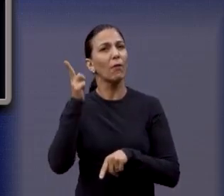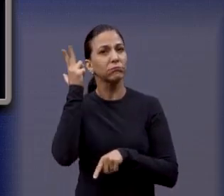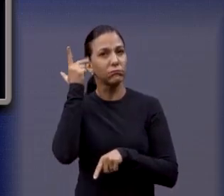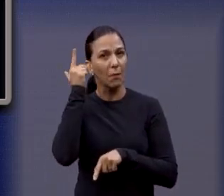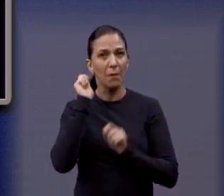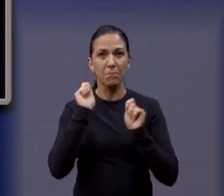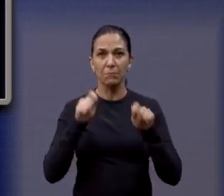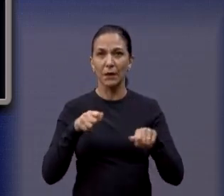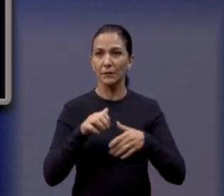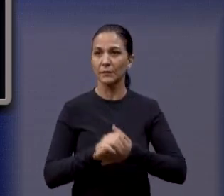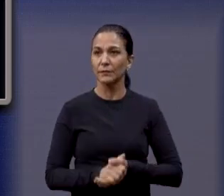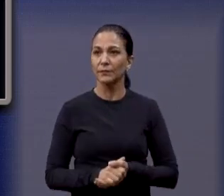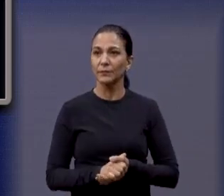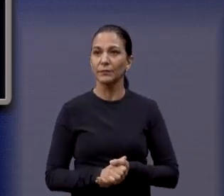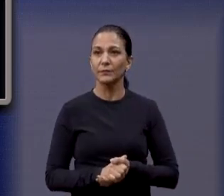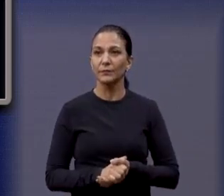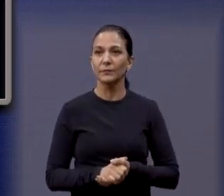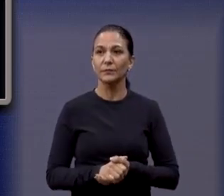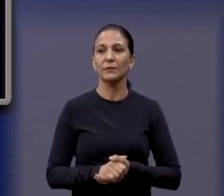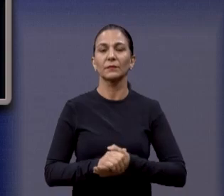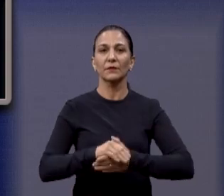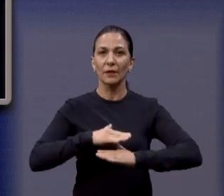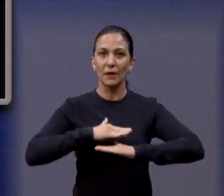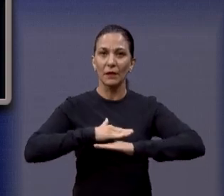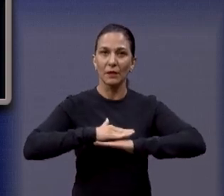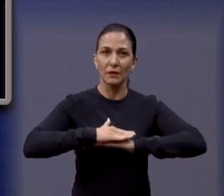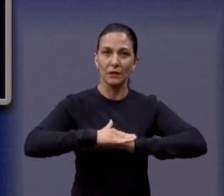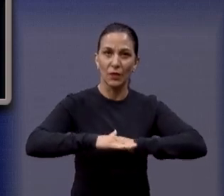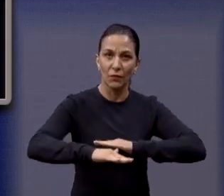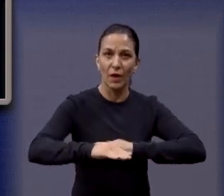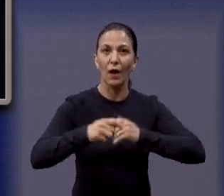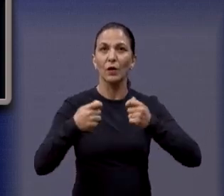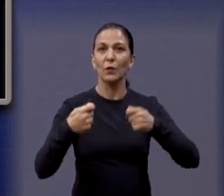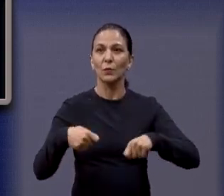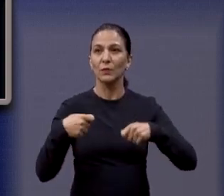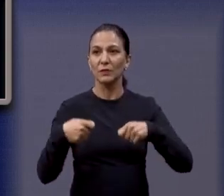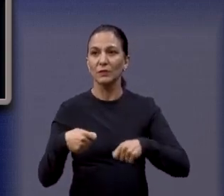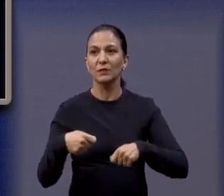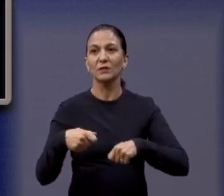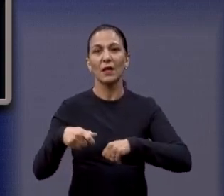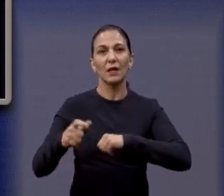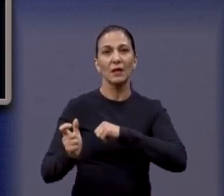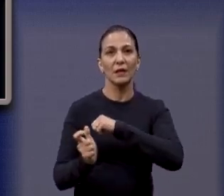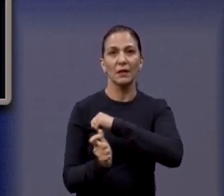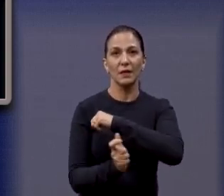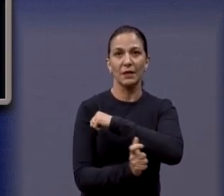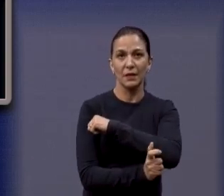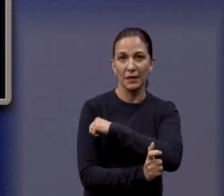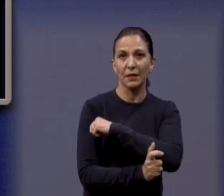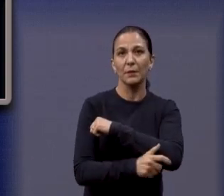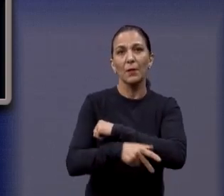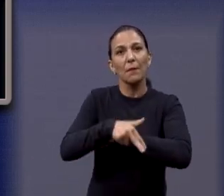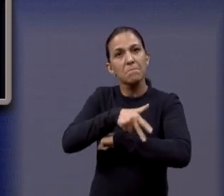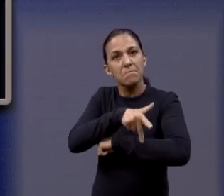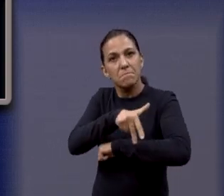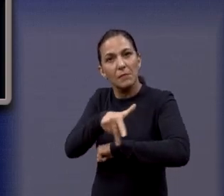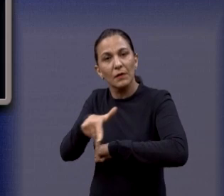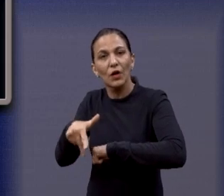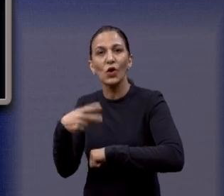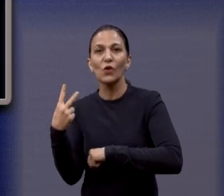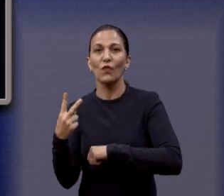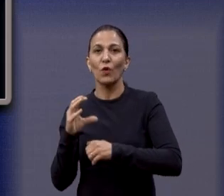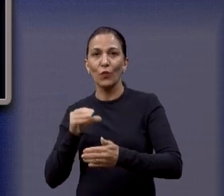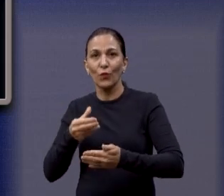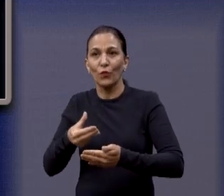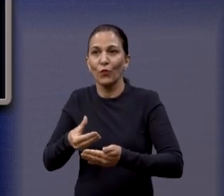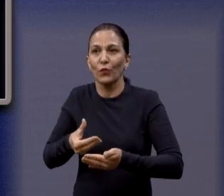Teoricamente, serão realizadas a recuperação do pavimento, recapeamento asfáltico e recuperação das guias da pista de caminhada. O valor total